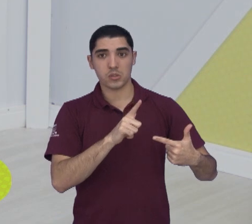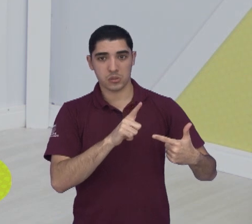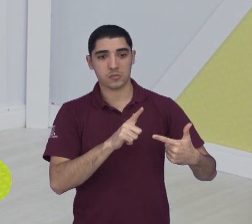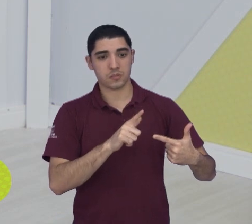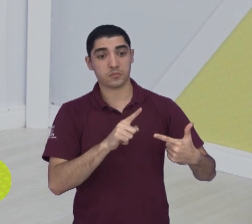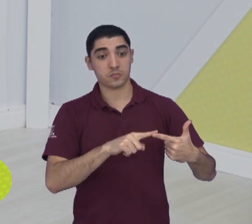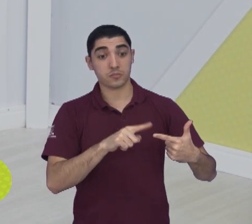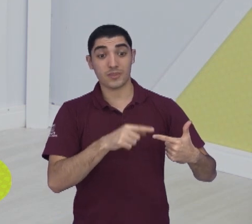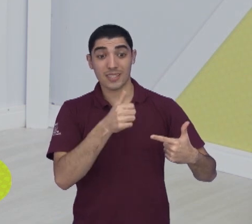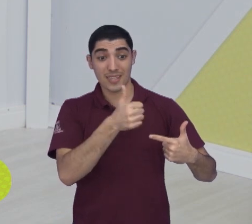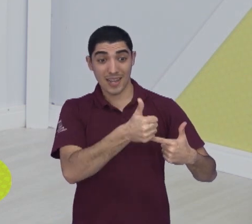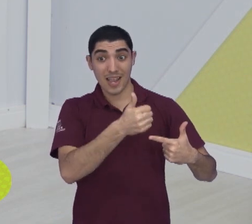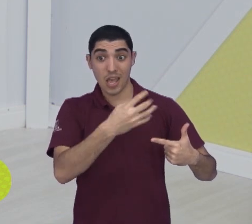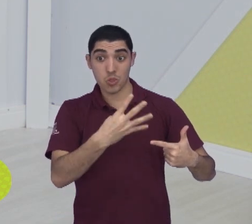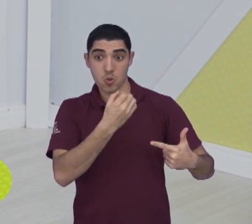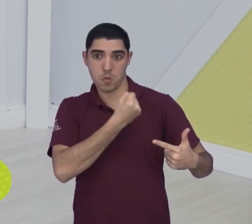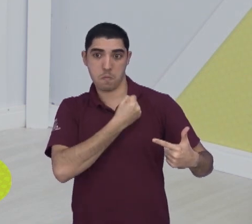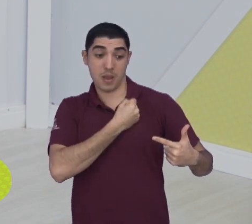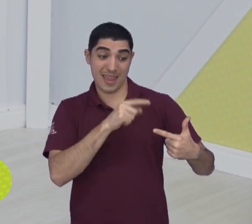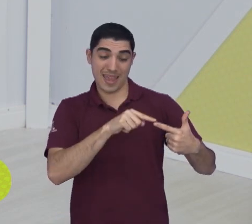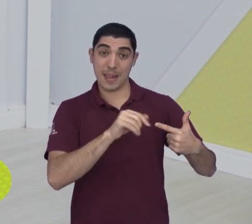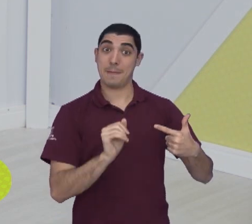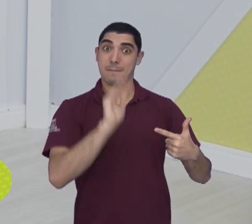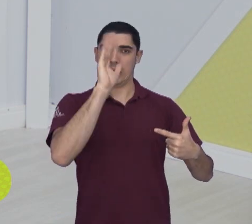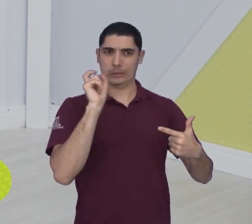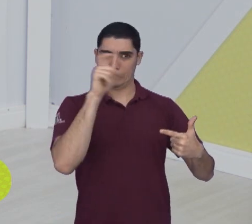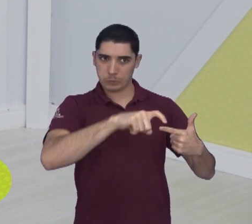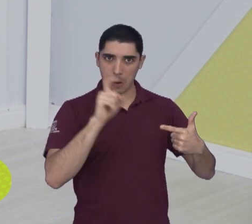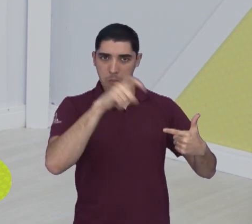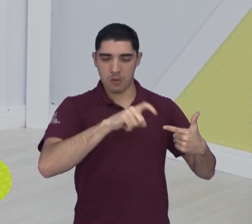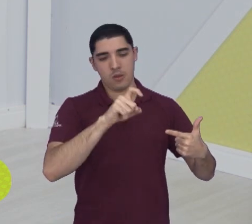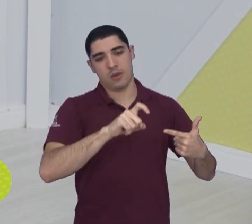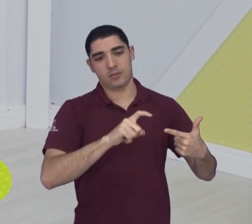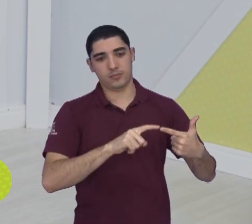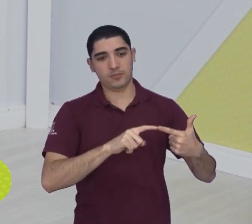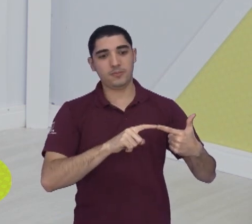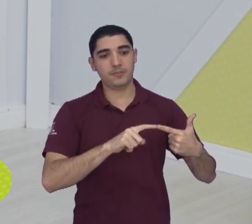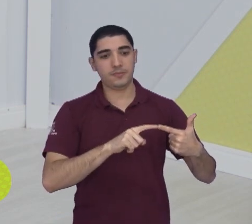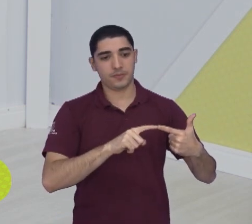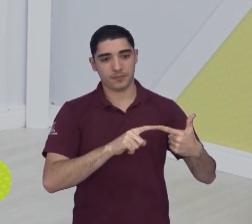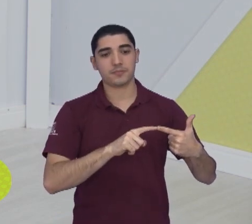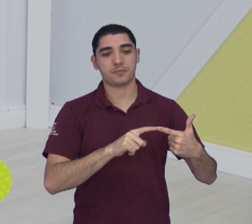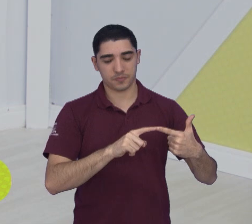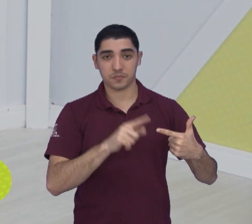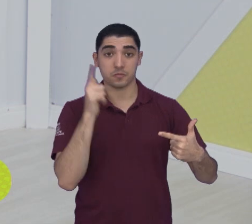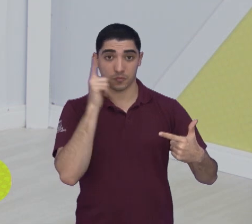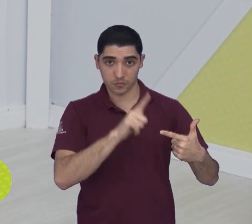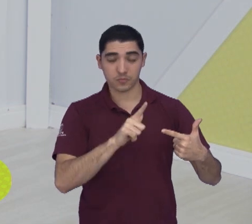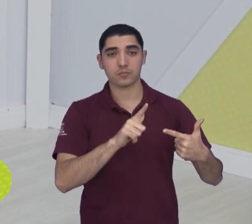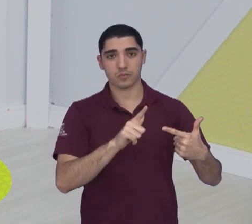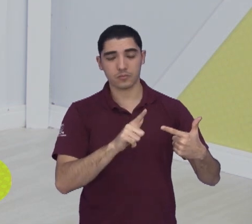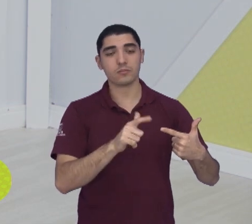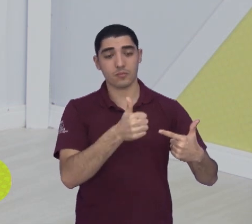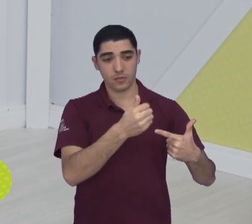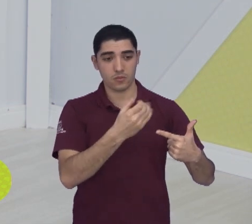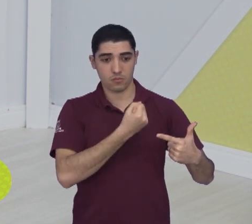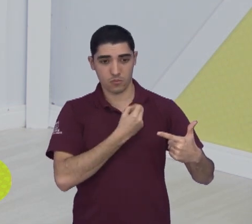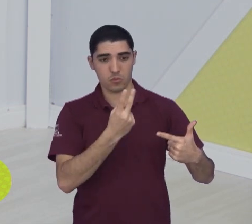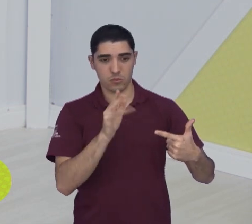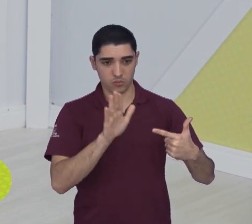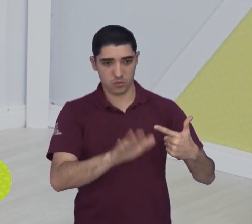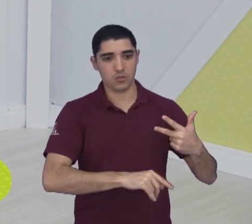cestinha, com 14 pontos, o Buiu foi o segundo. Douglas dos Santos com 14 pontos, seis rebotes e duas assistências,